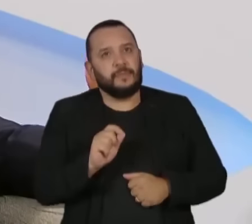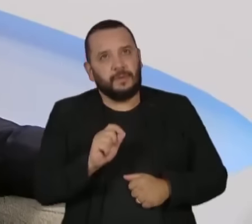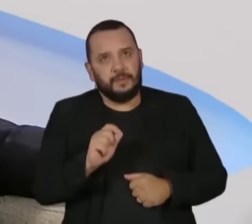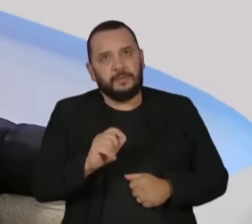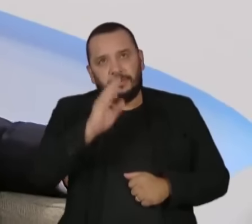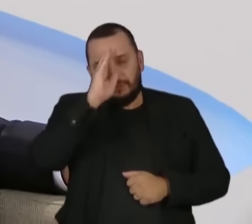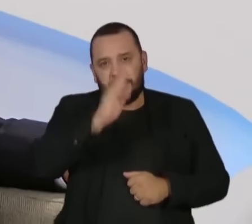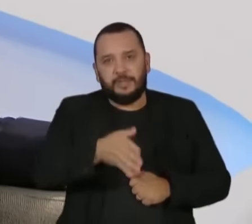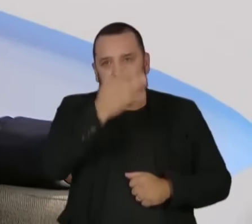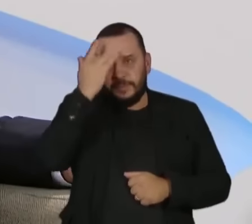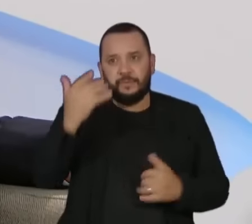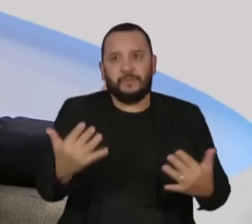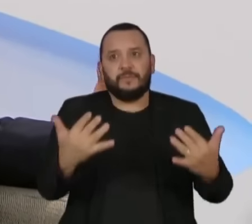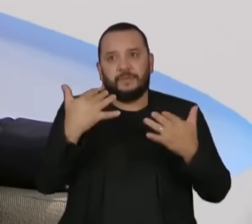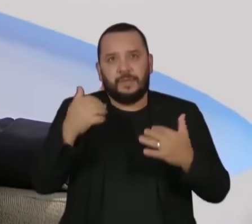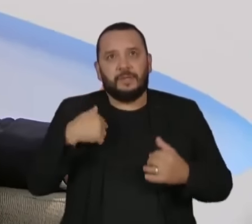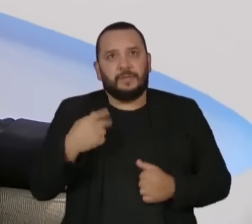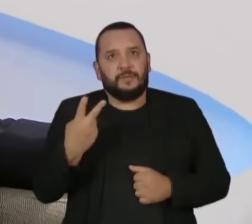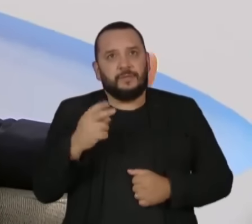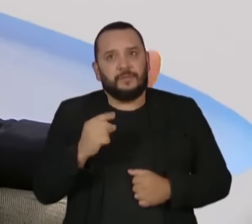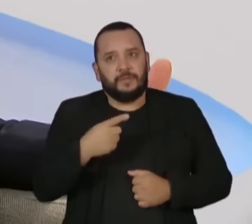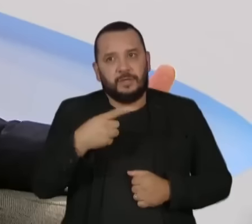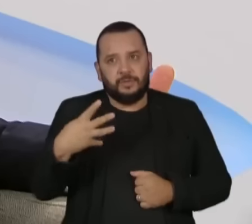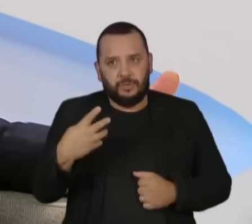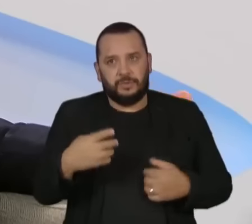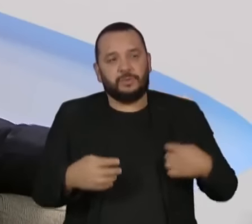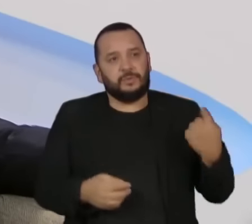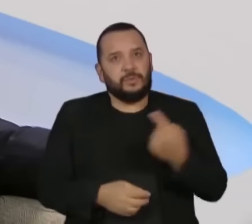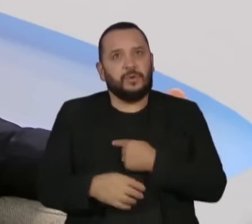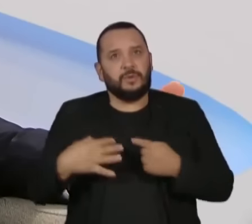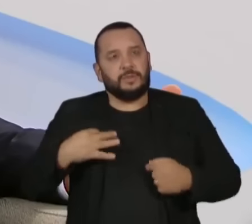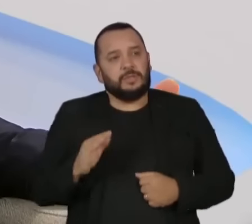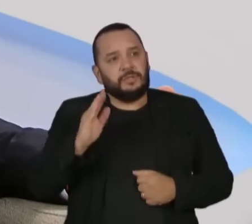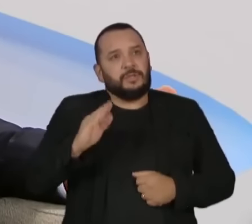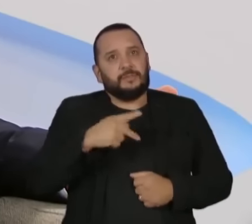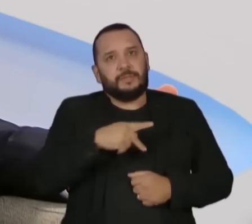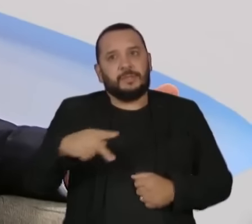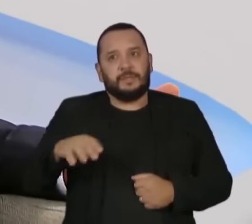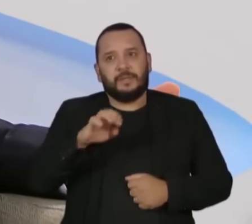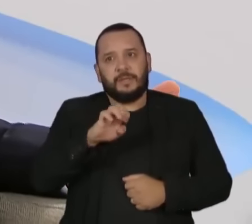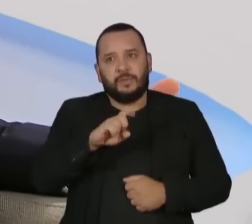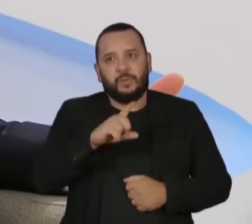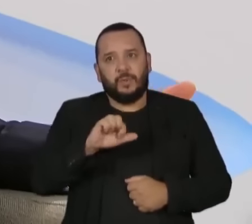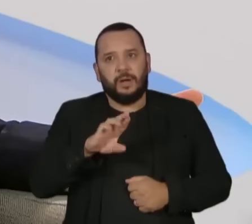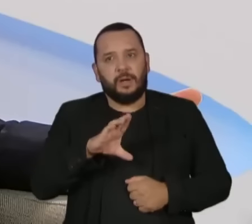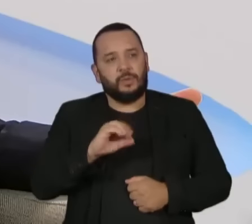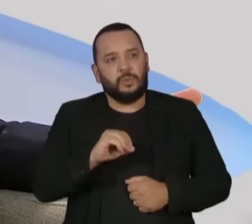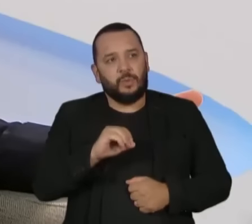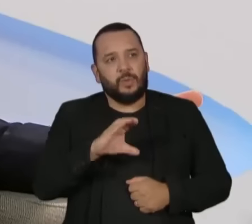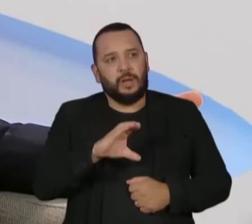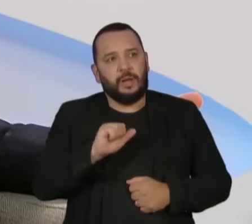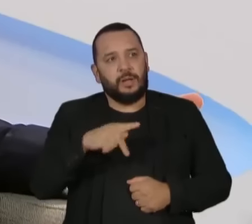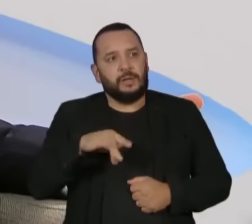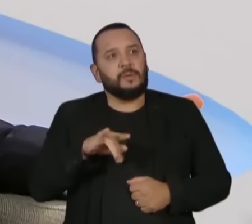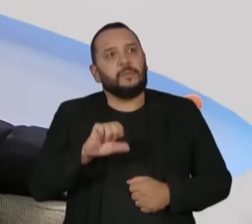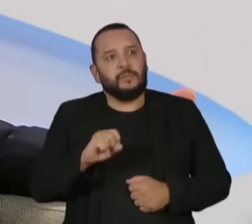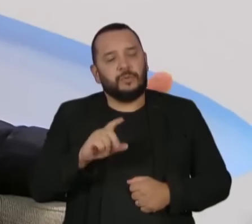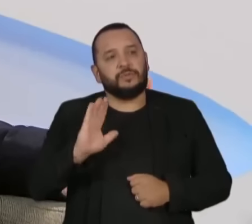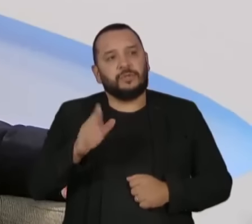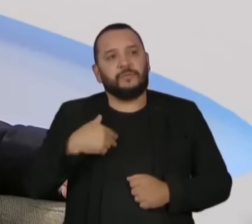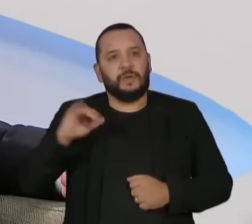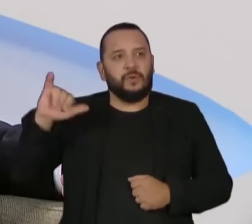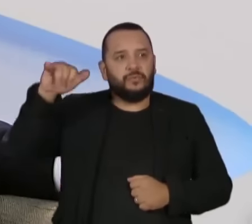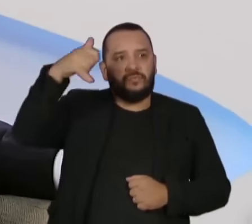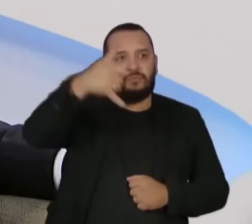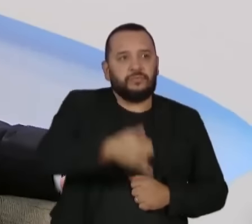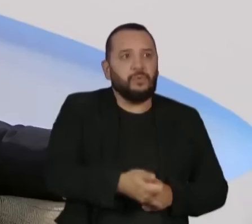e direta para quem está nos assistindo, em 2014, o nosso candidato à presidência era Eduardo Campos. E se não fosse aquele acidente, ele seria